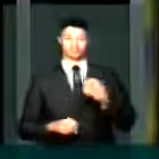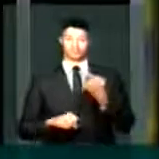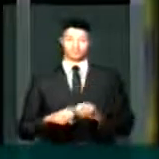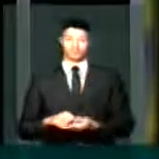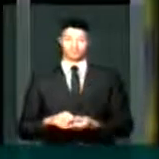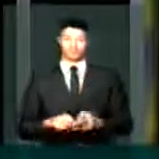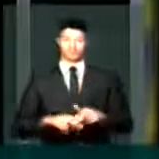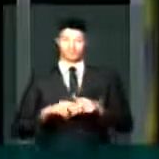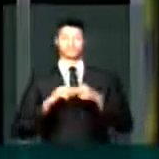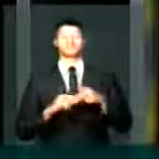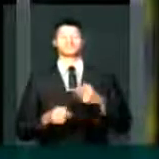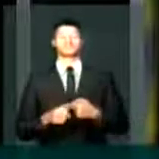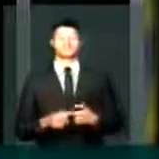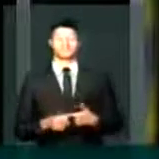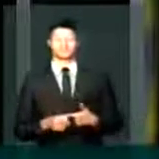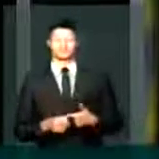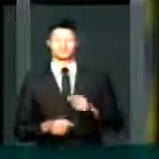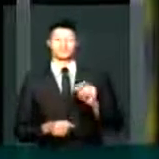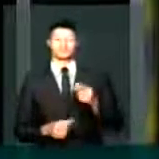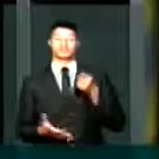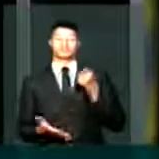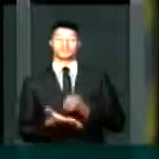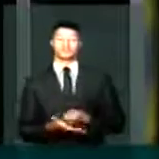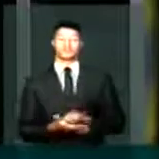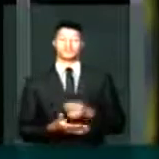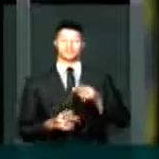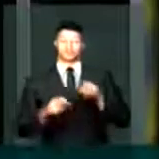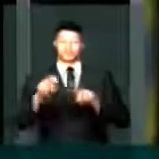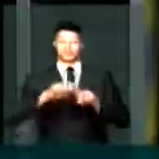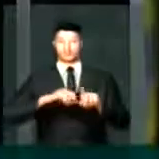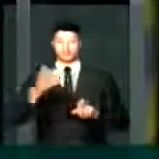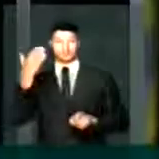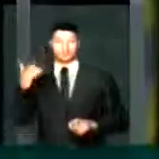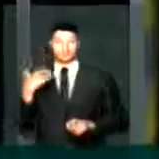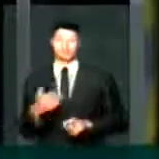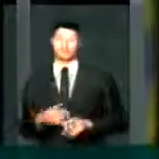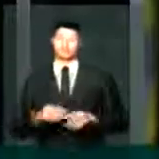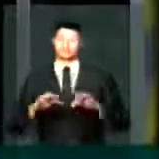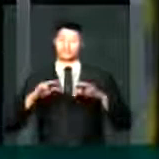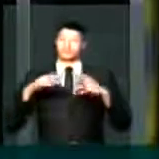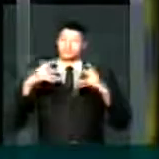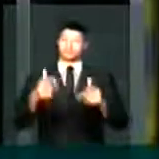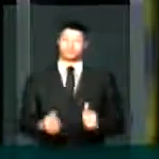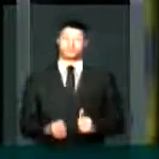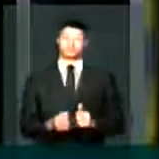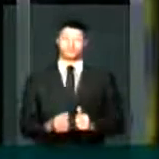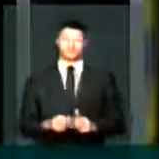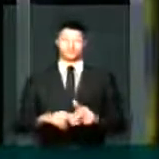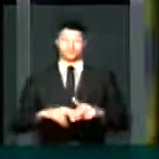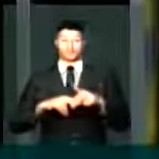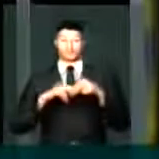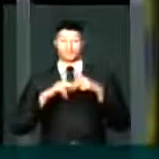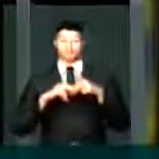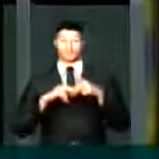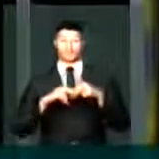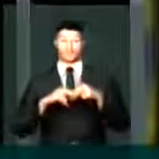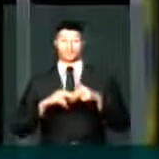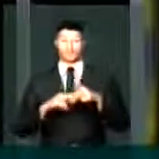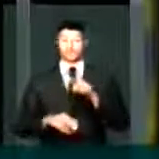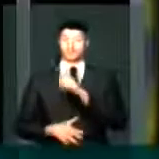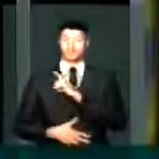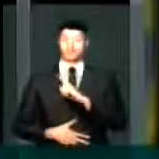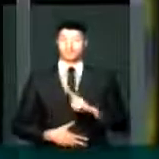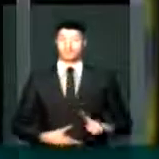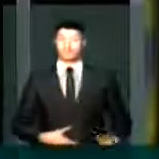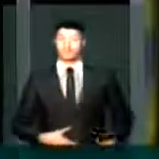mais pelo combustível do que pagava há meses atrás. Isso tudo fruto de um